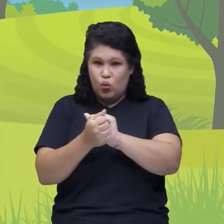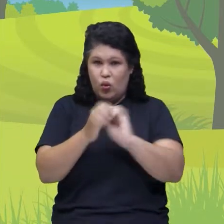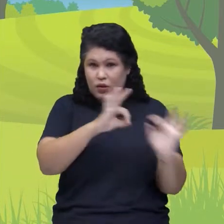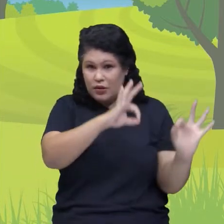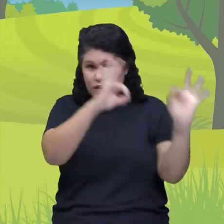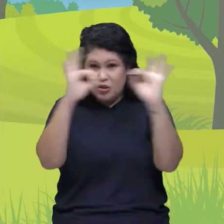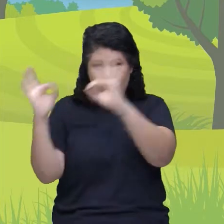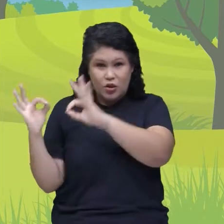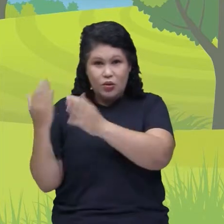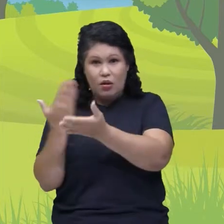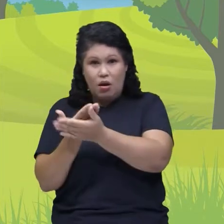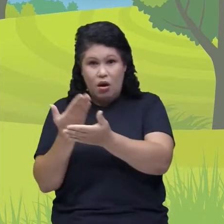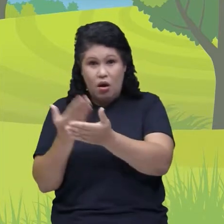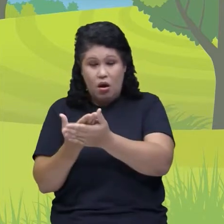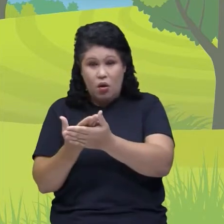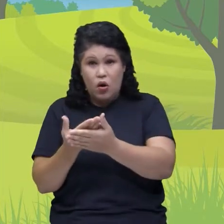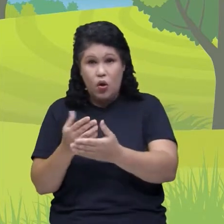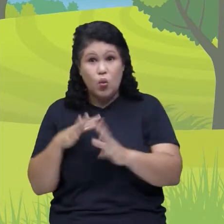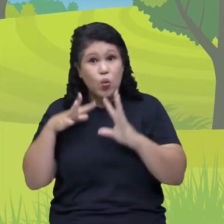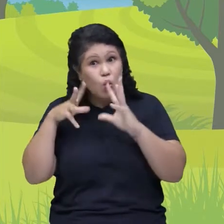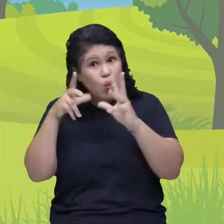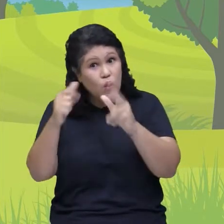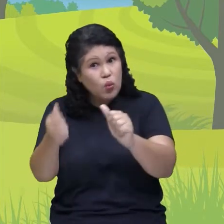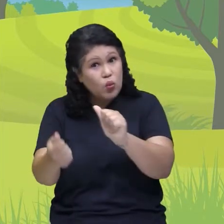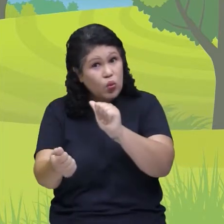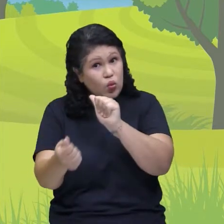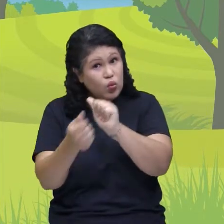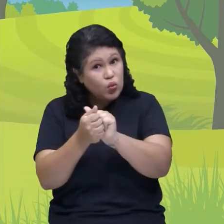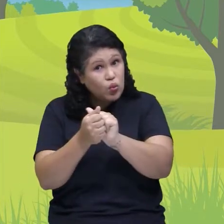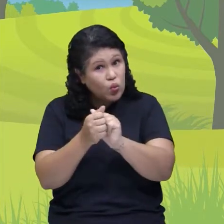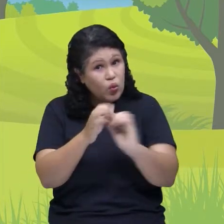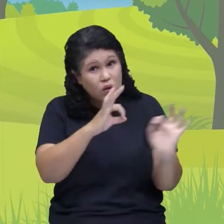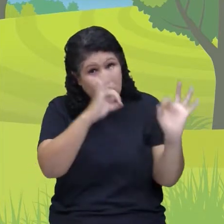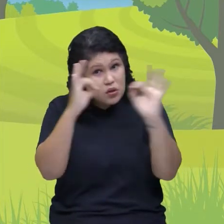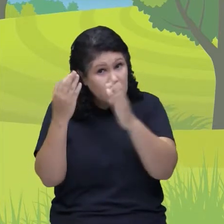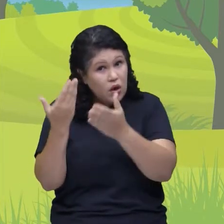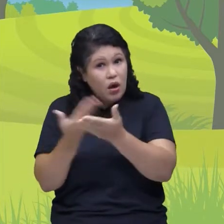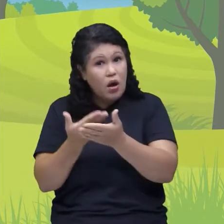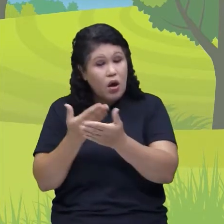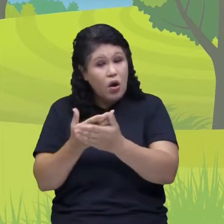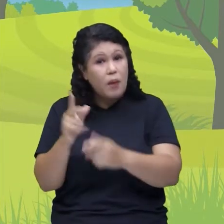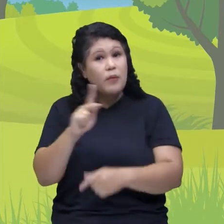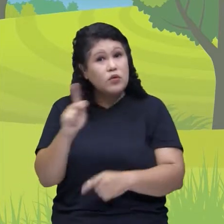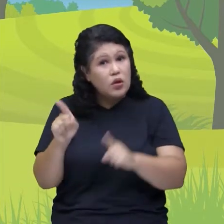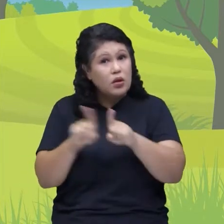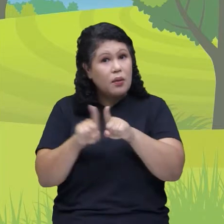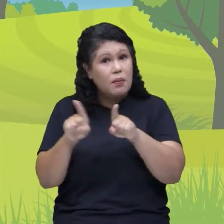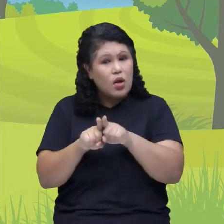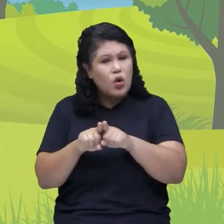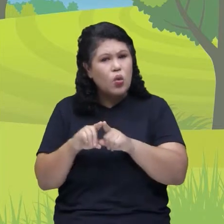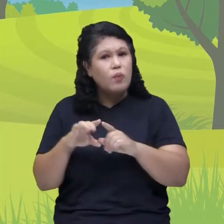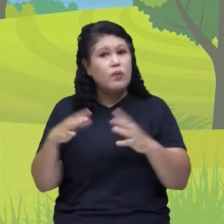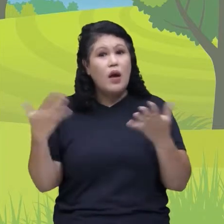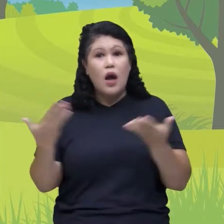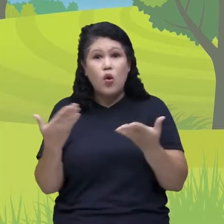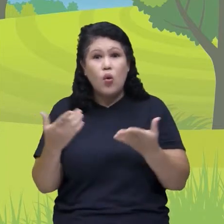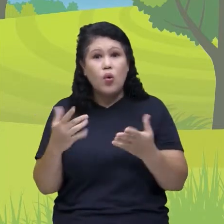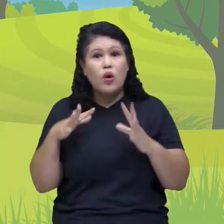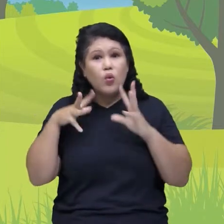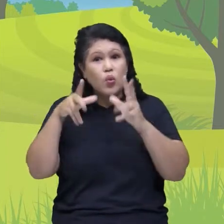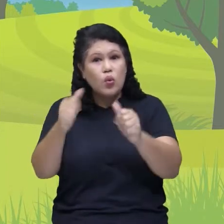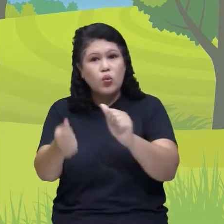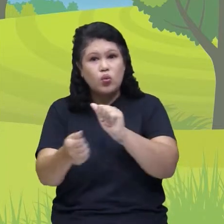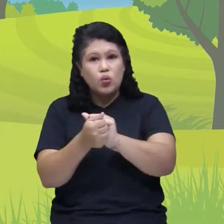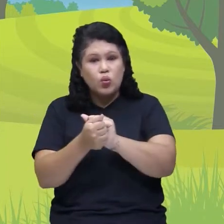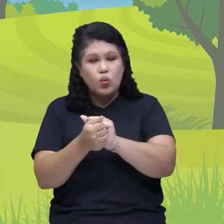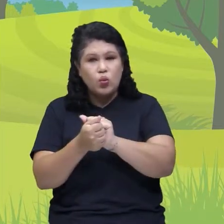legal! Quero ver hoje todos participando, Conto com a ajuda de vocês, viu, professoras? Vamos lá. Todo mundo junto agora nesse momento. Vamos lá.